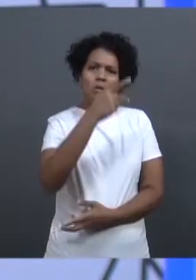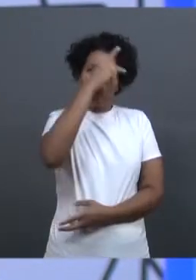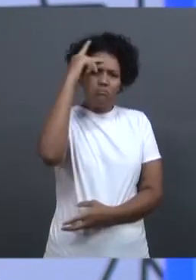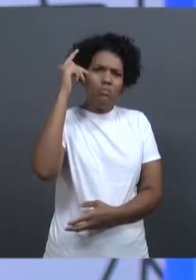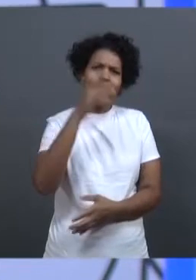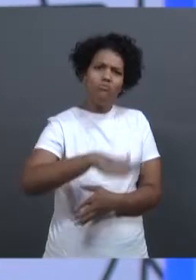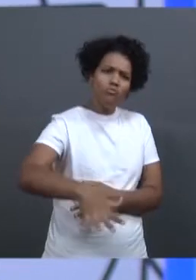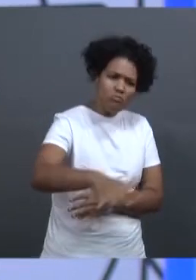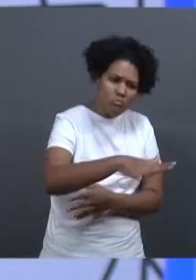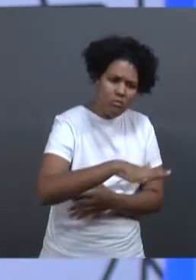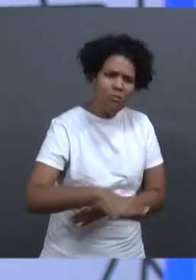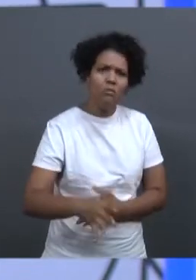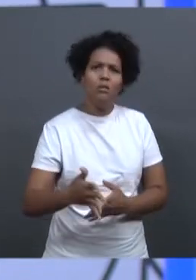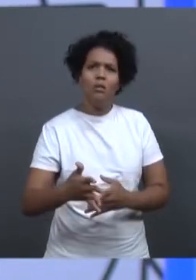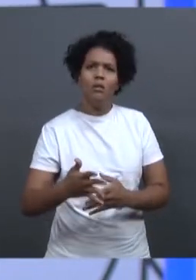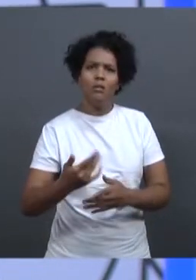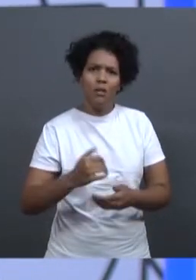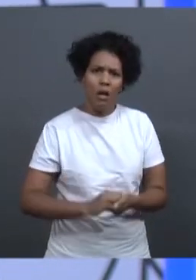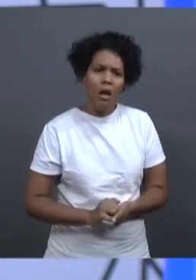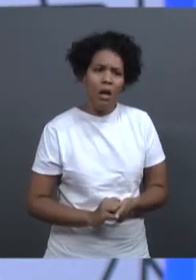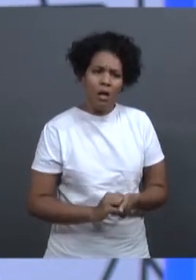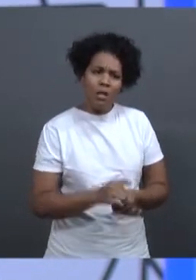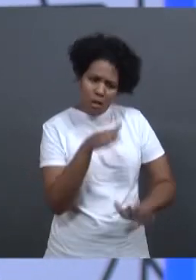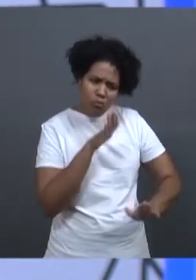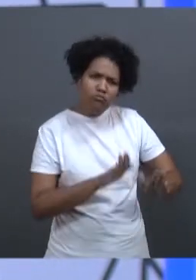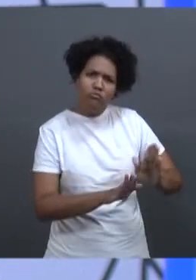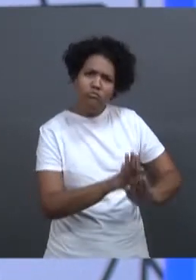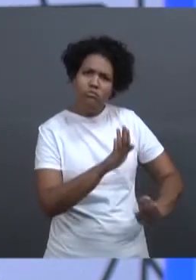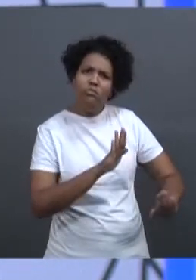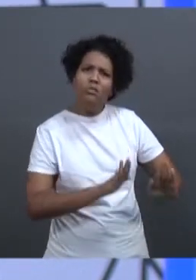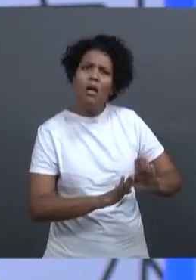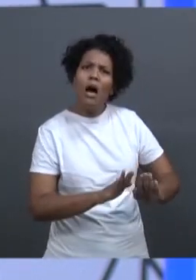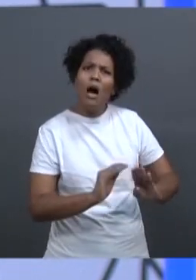um licenciamento, na hora de permitir